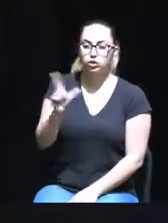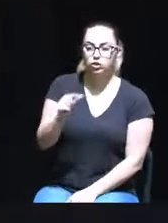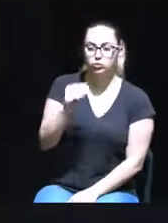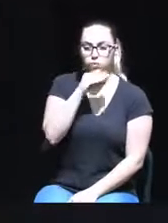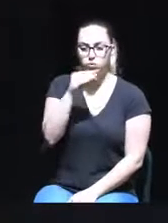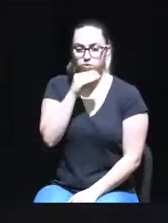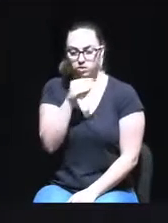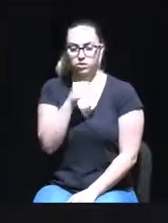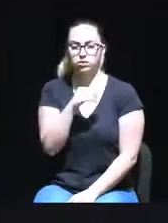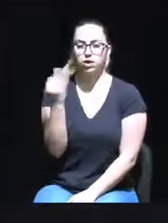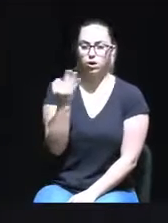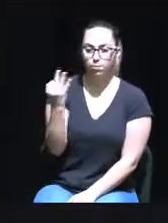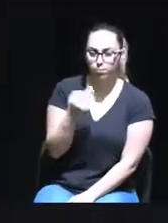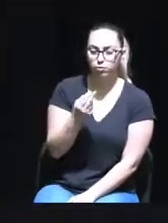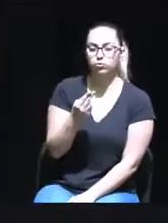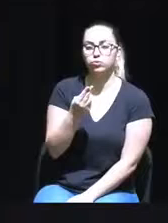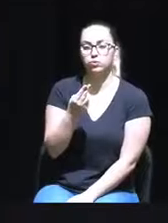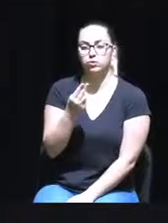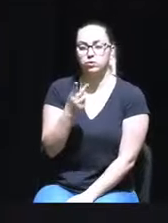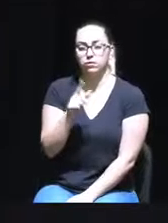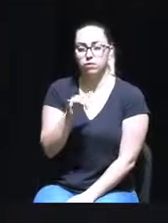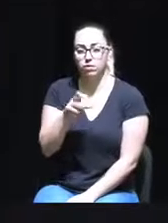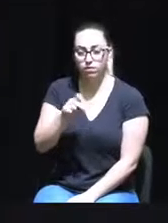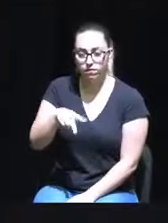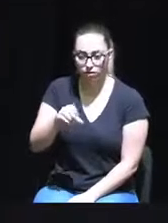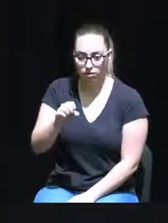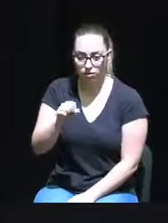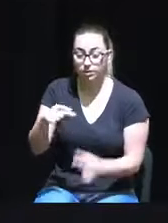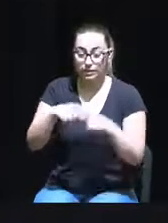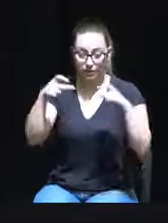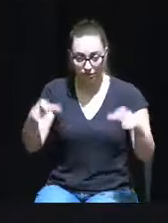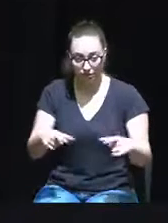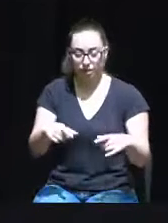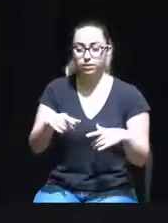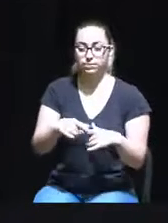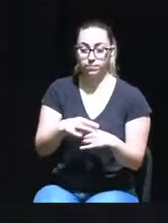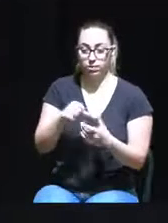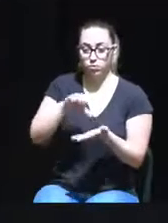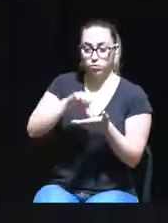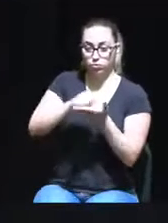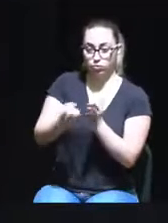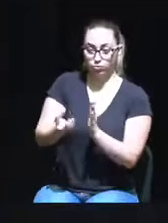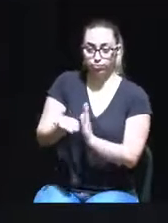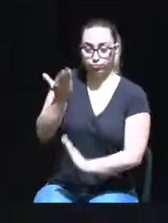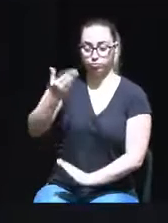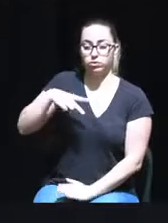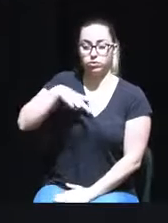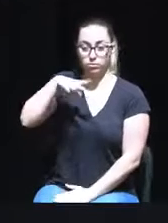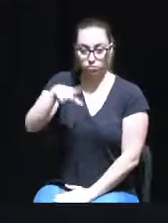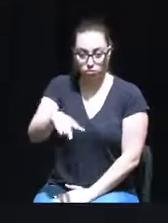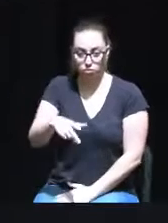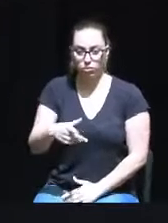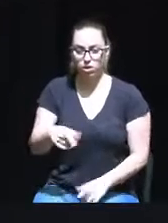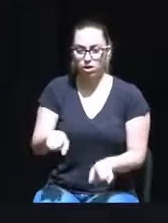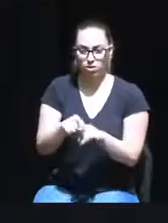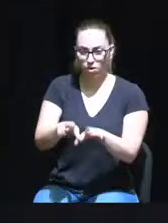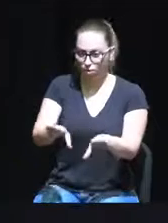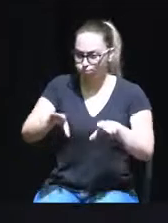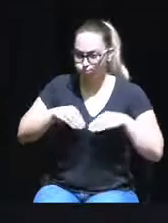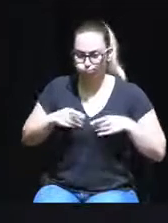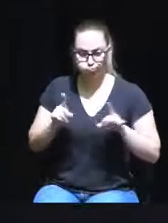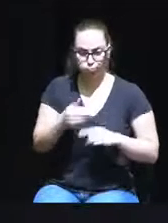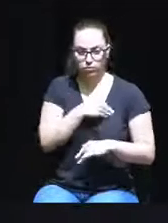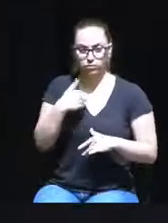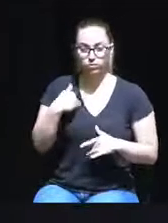Porto, Vila Nova de Gai e Loures, os cinco conselhos mais populados do país, se recusaram até agora a assumir as responsabilidades na saúde, no mínimo,